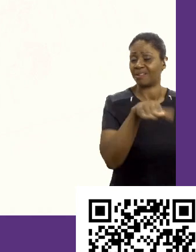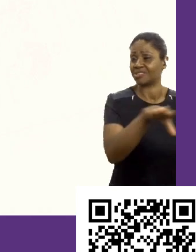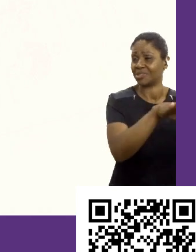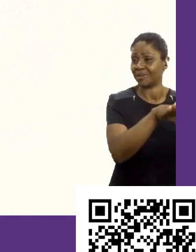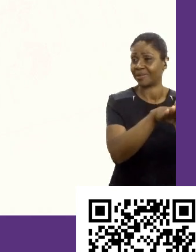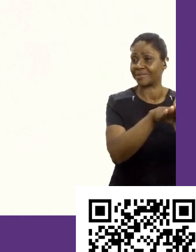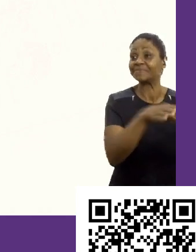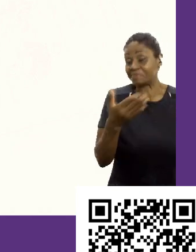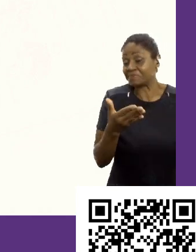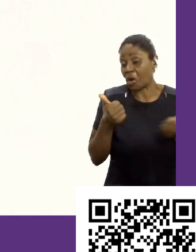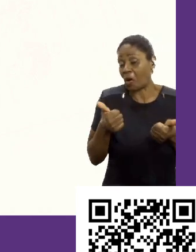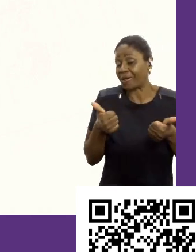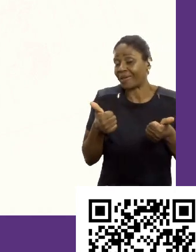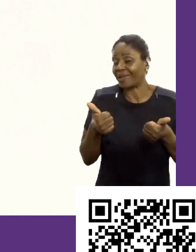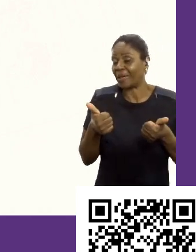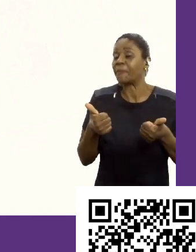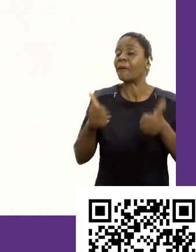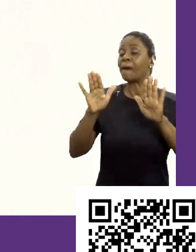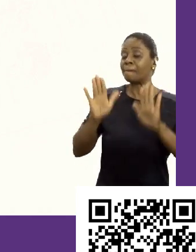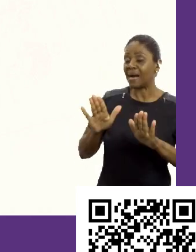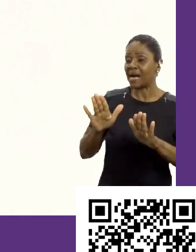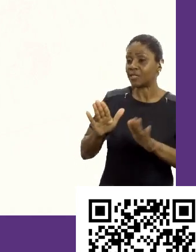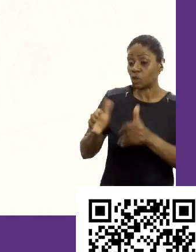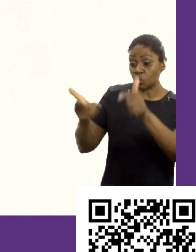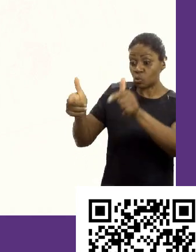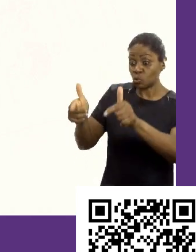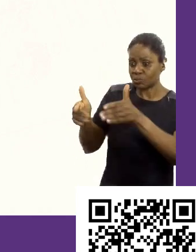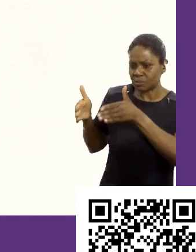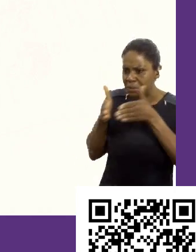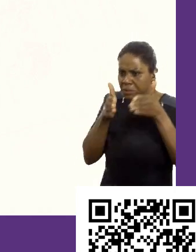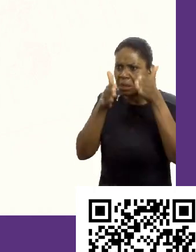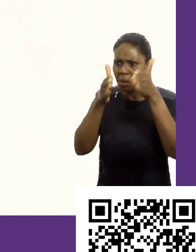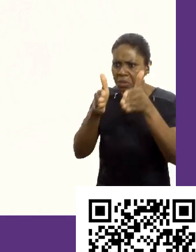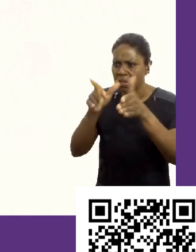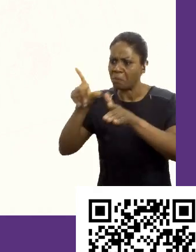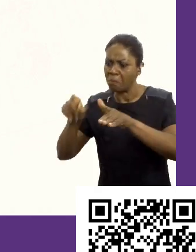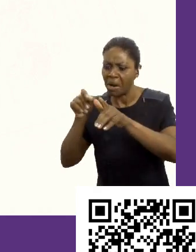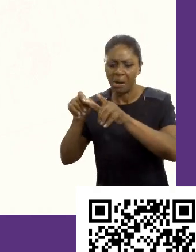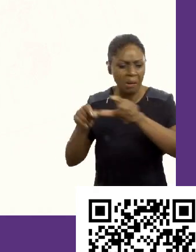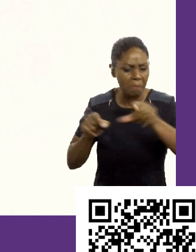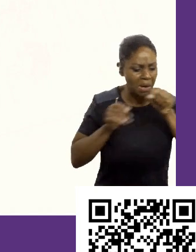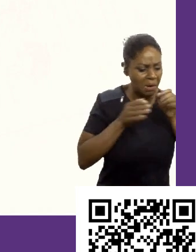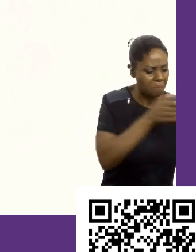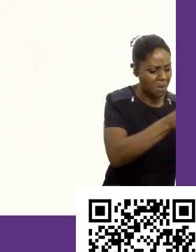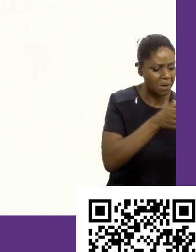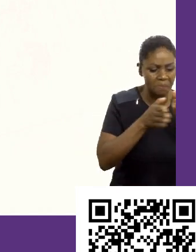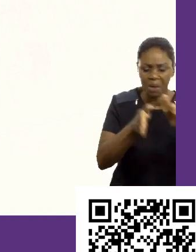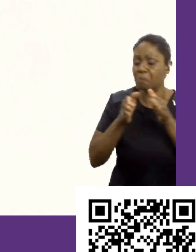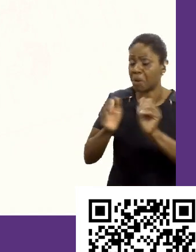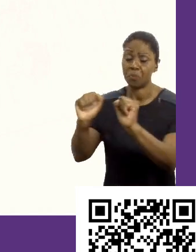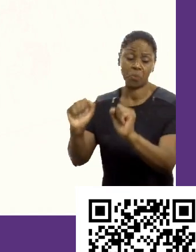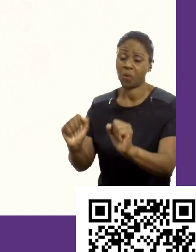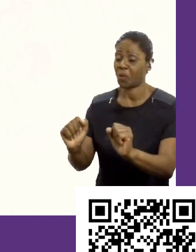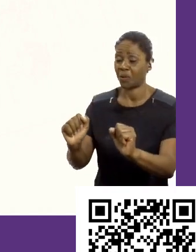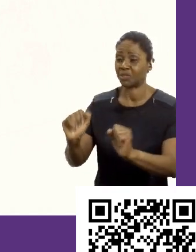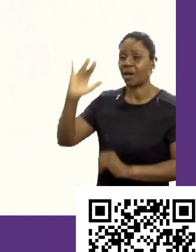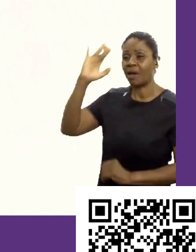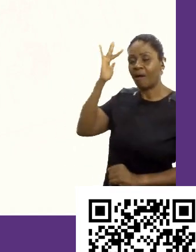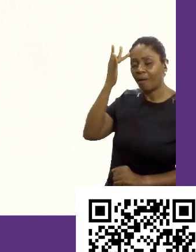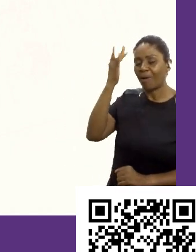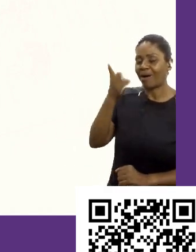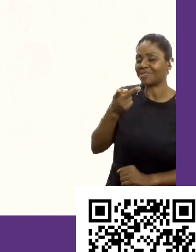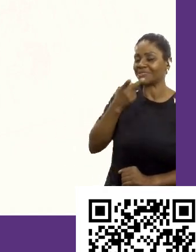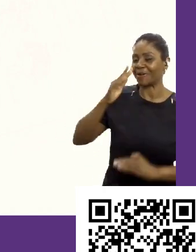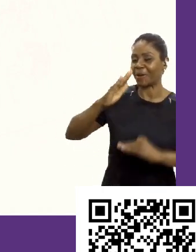E aí, beleza, realmente. Para quem não tem um destino final, pode pegar qualquer caminho. E eu acho que, quando a gente fala de